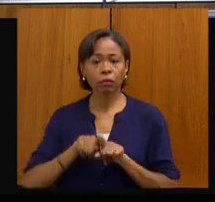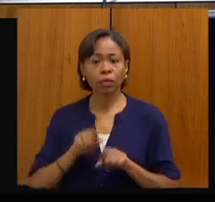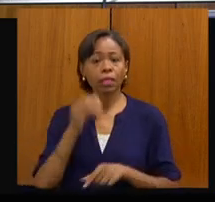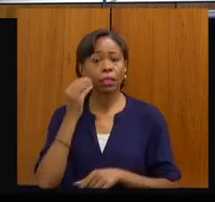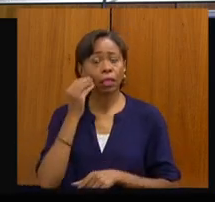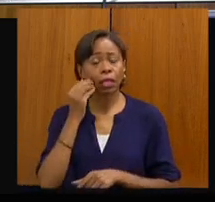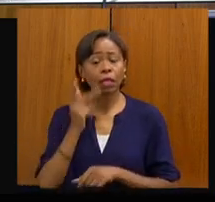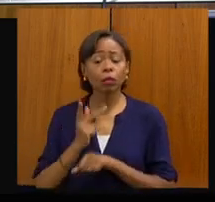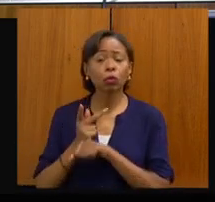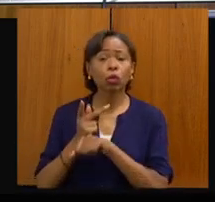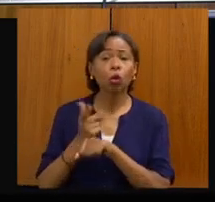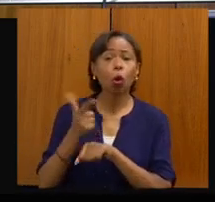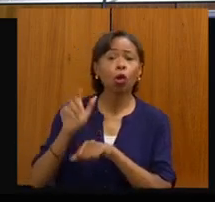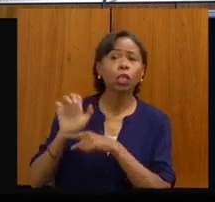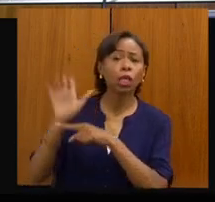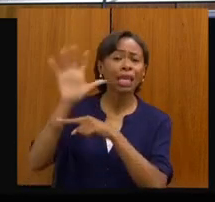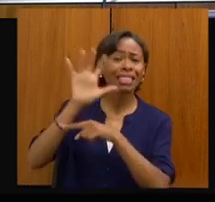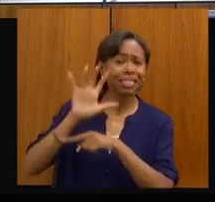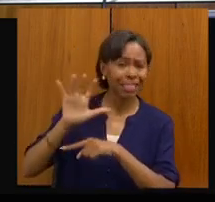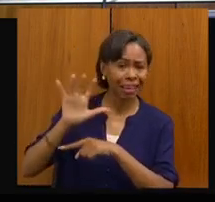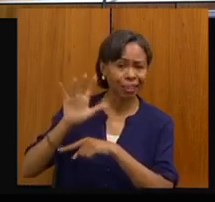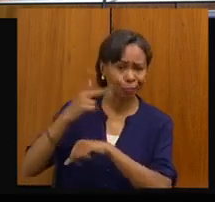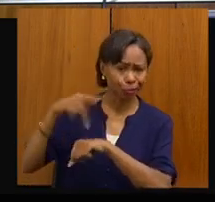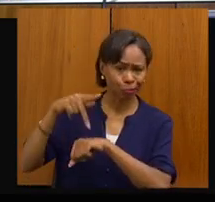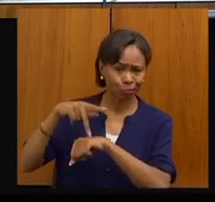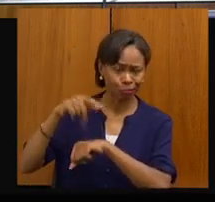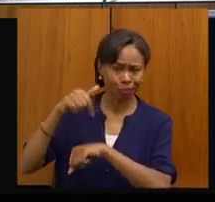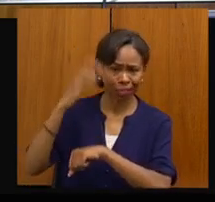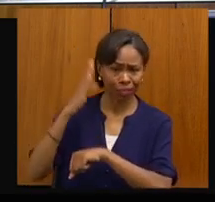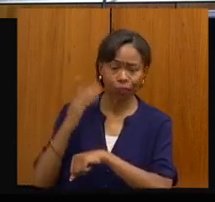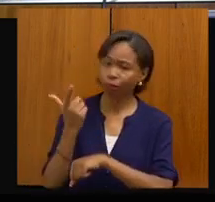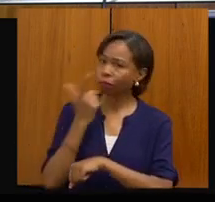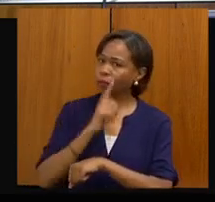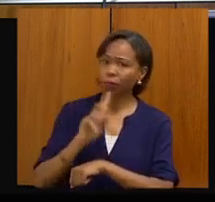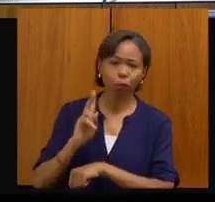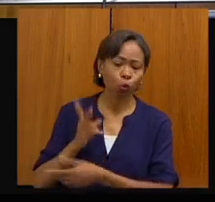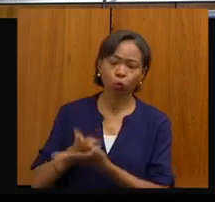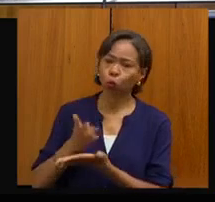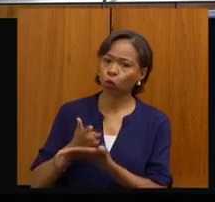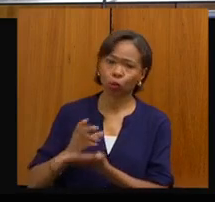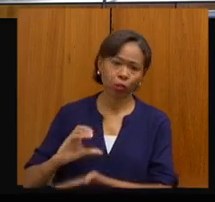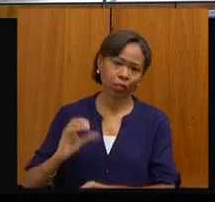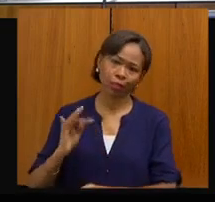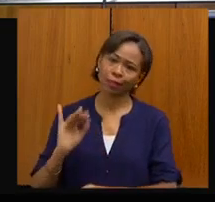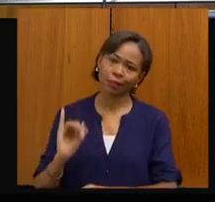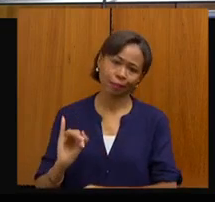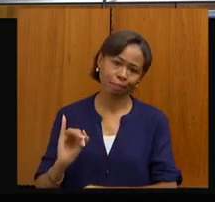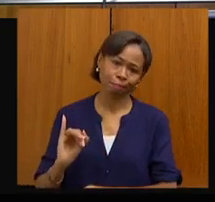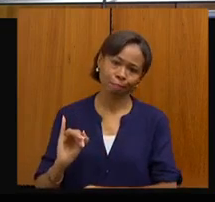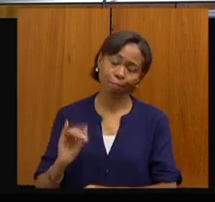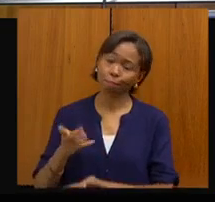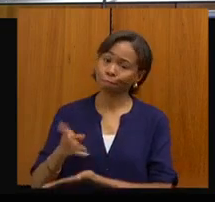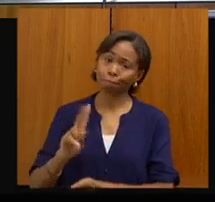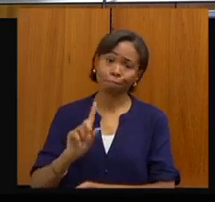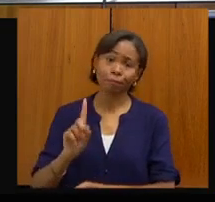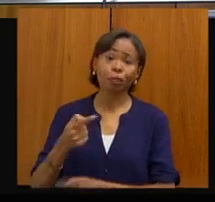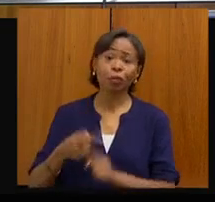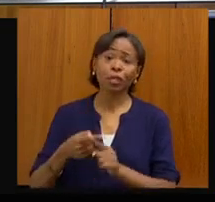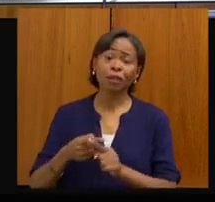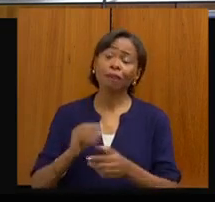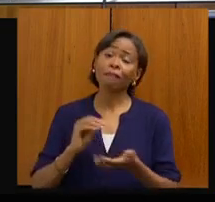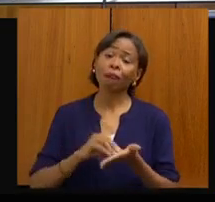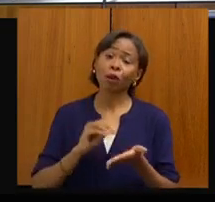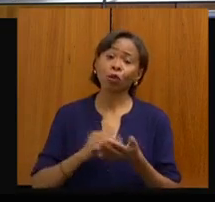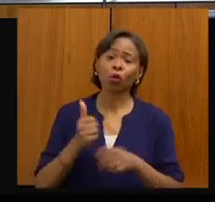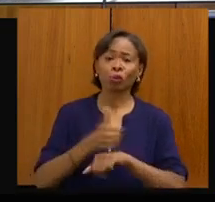estados do país não conseguiram manter o número de leitos de CTI que era proposto por falta de pessoal. Acre,